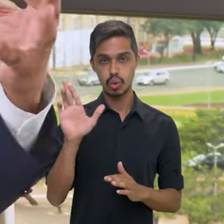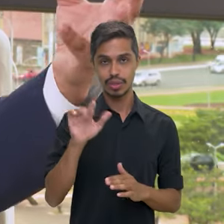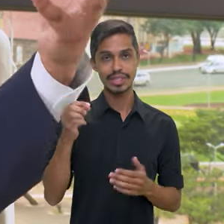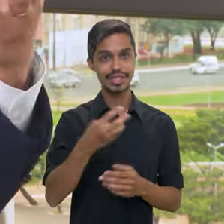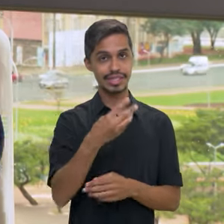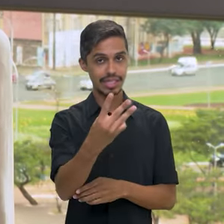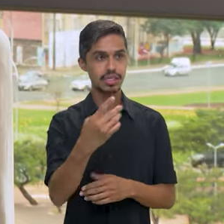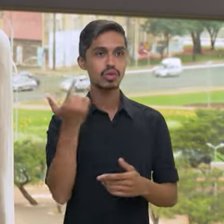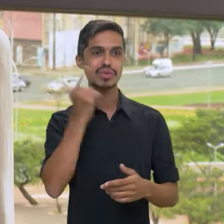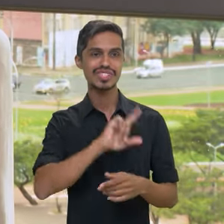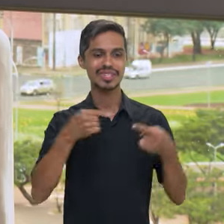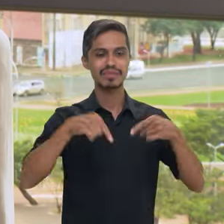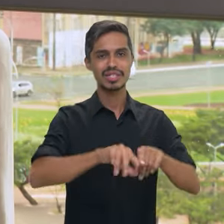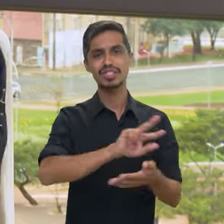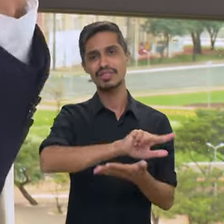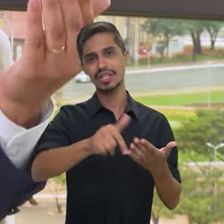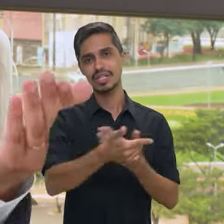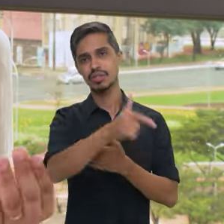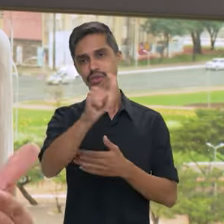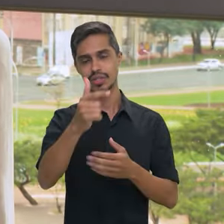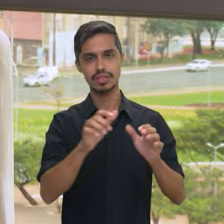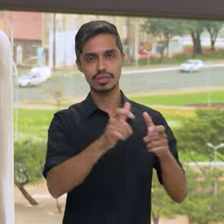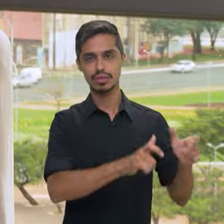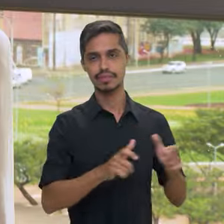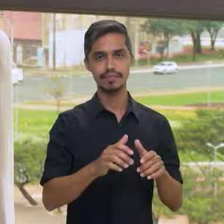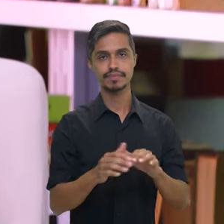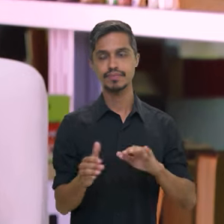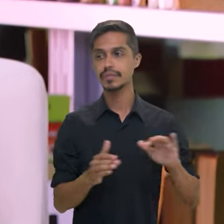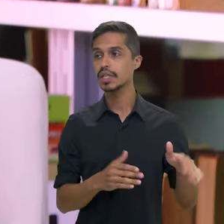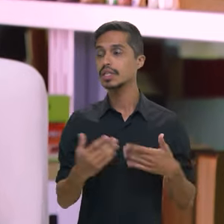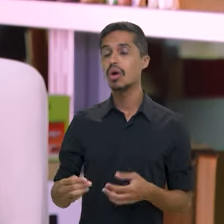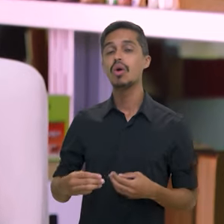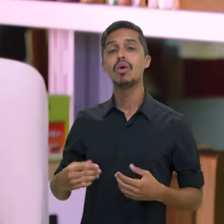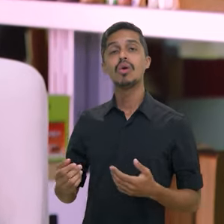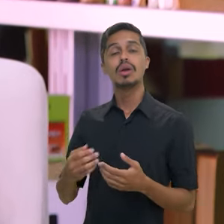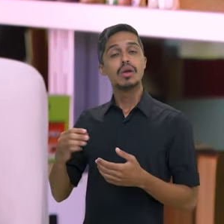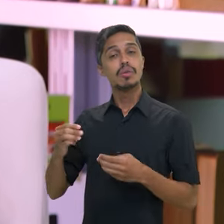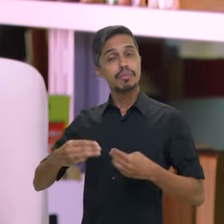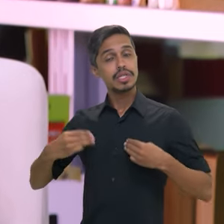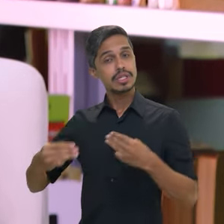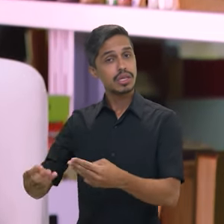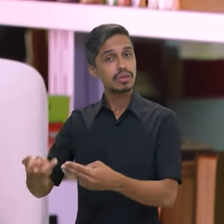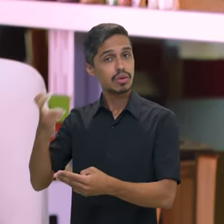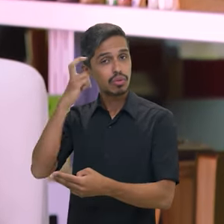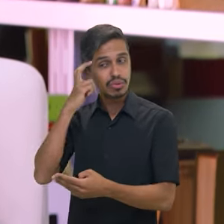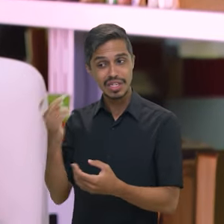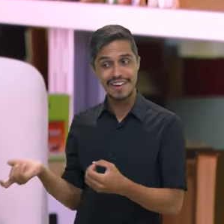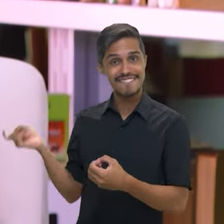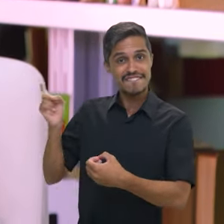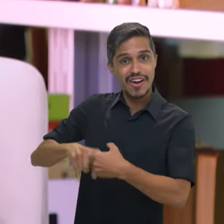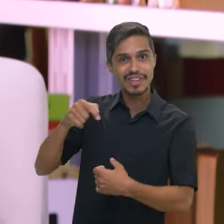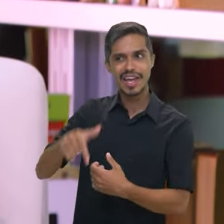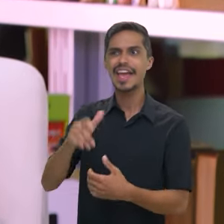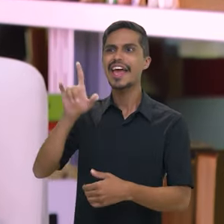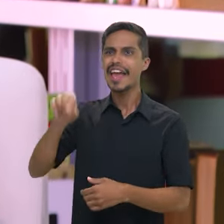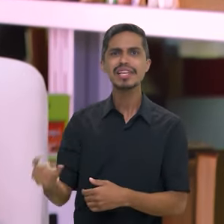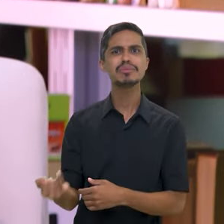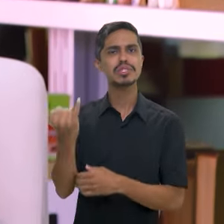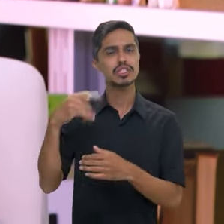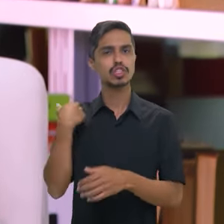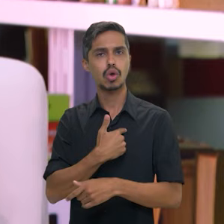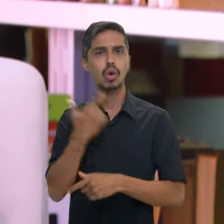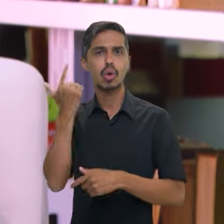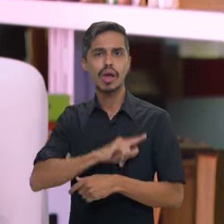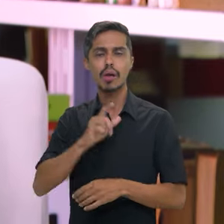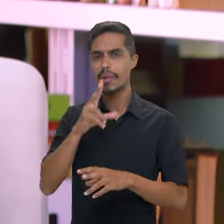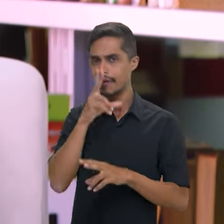justamente se ramificar e estabelecer parcerias com outras áreas do governo. A refundação do Ministério da Cultura é fundamental para que a gente tenha